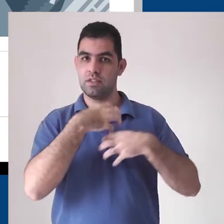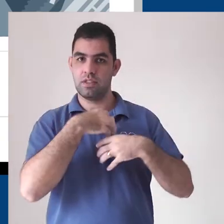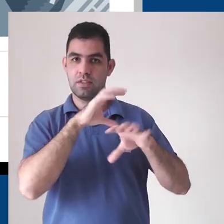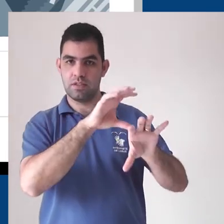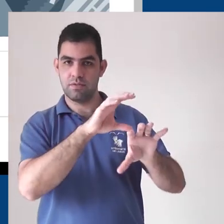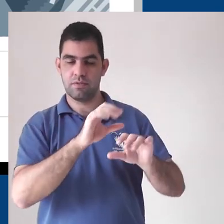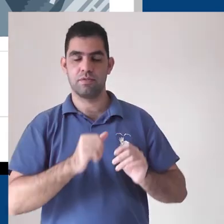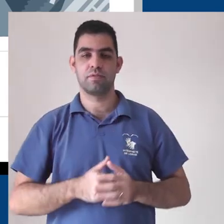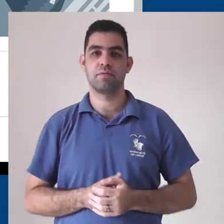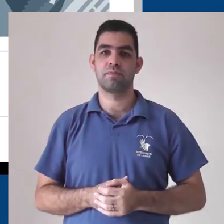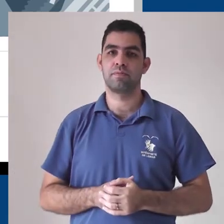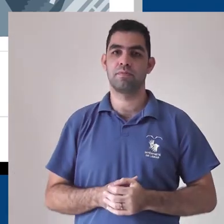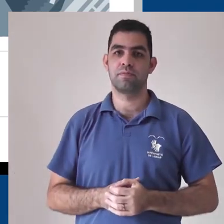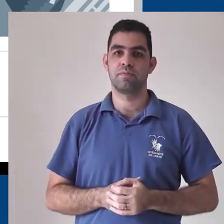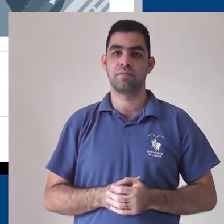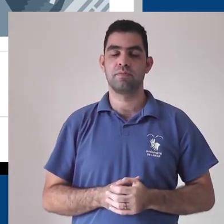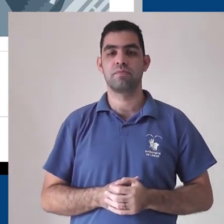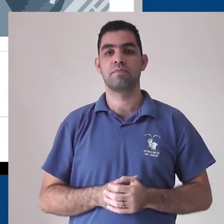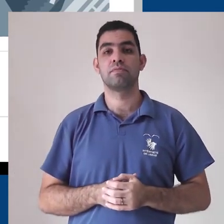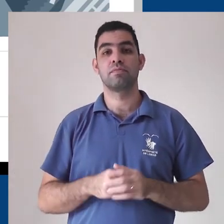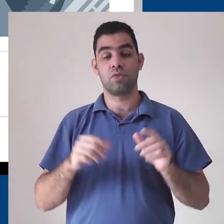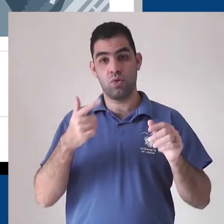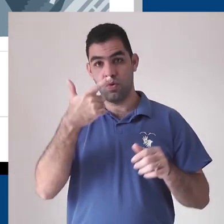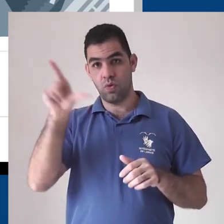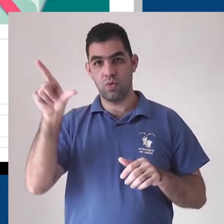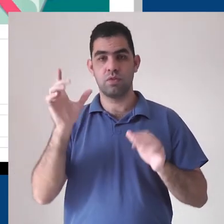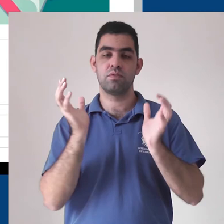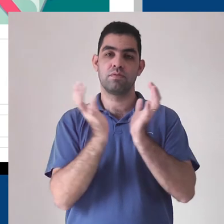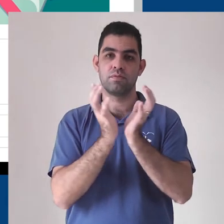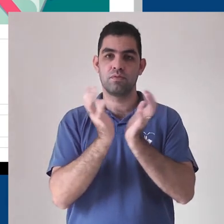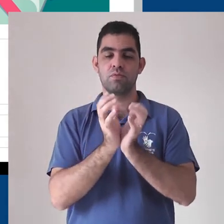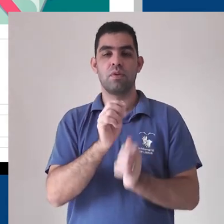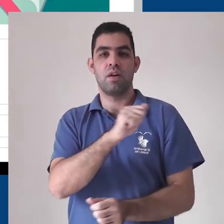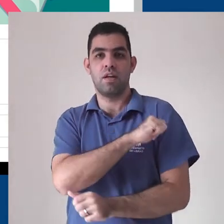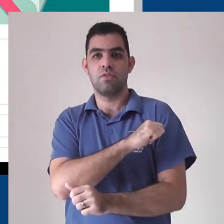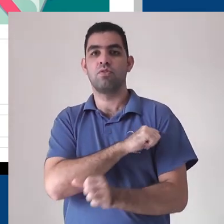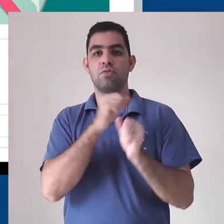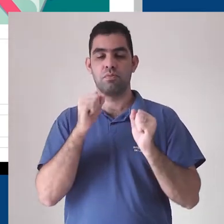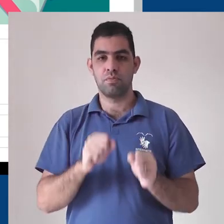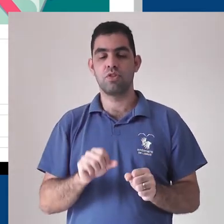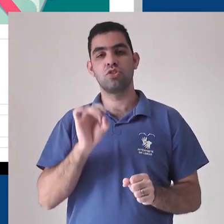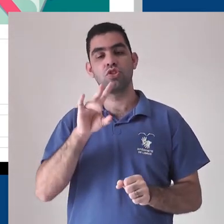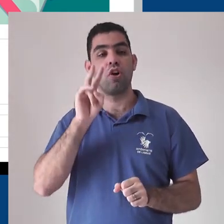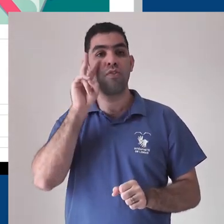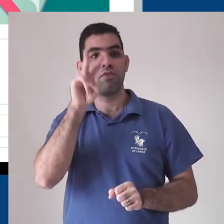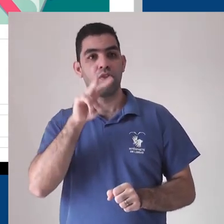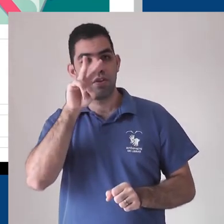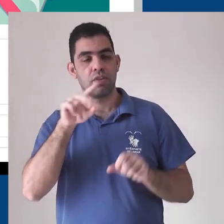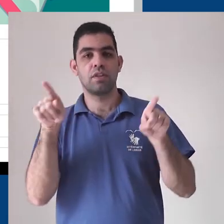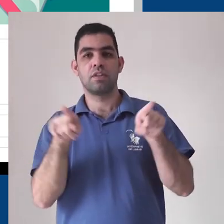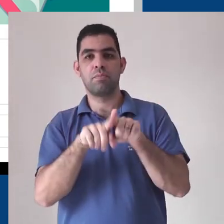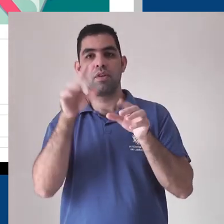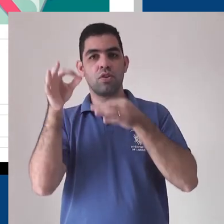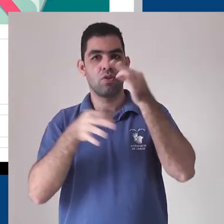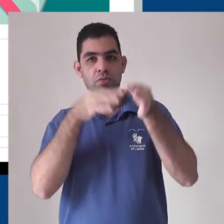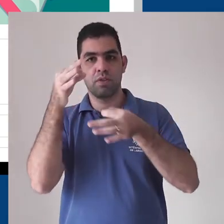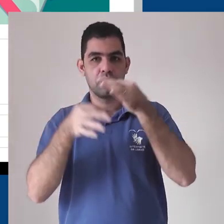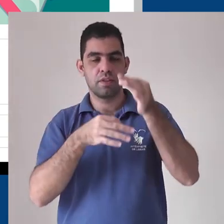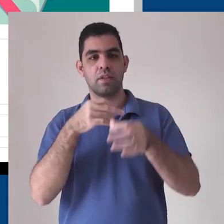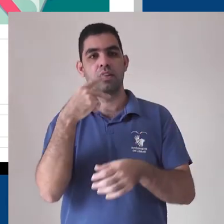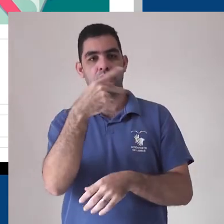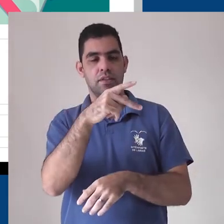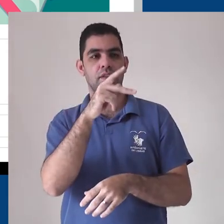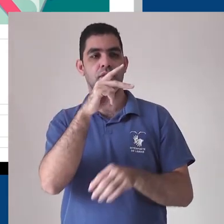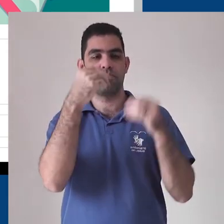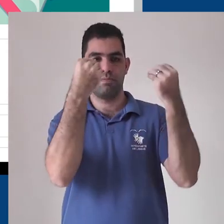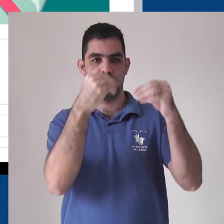professor. Ele escolhe o modo de exibição do mural. Por fim, nesta outra turma, os alunos podem apenas visualizar e comentar as